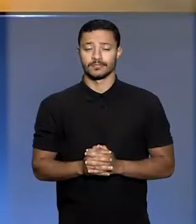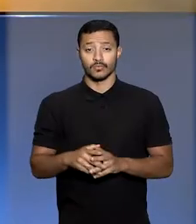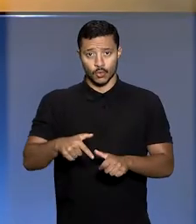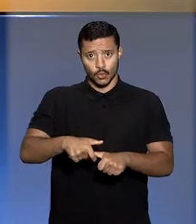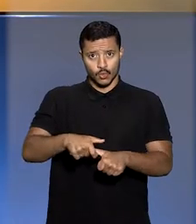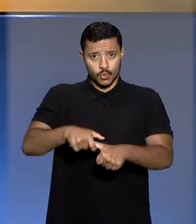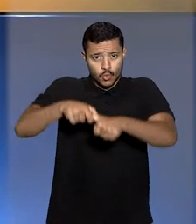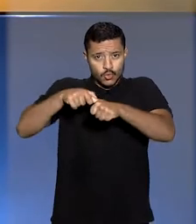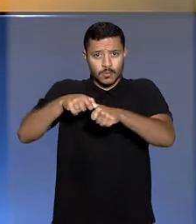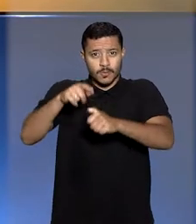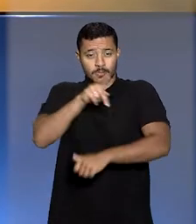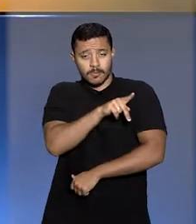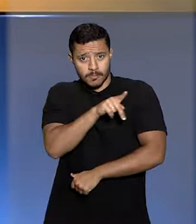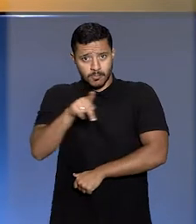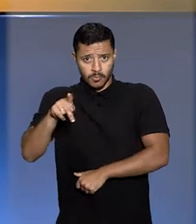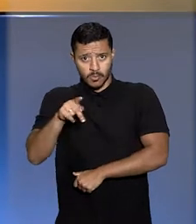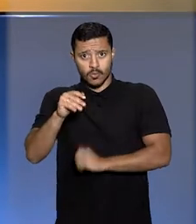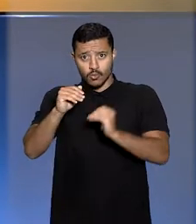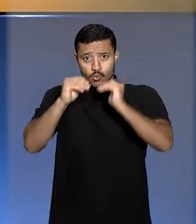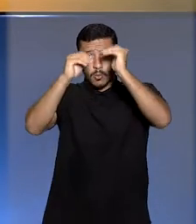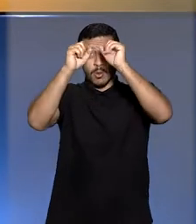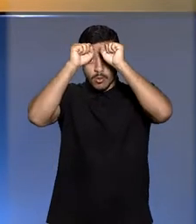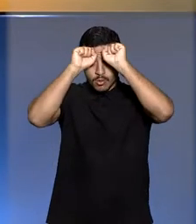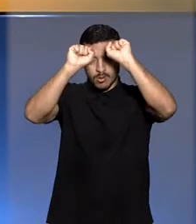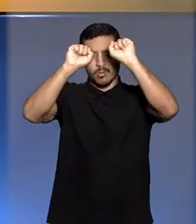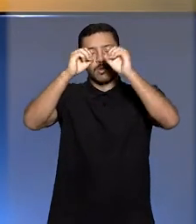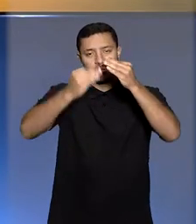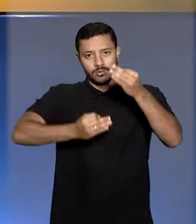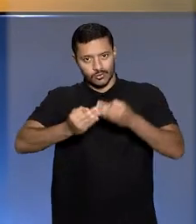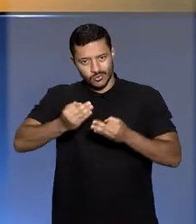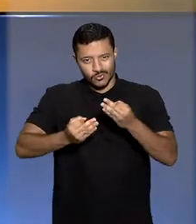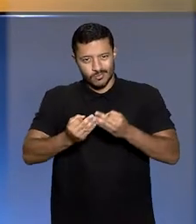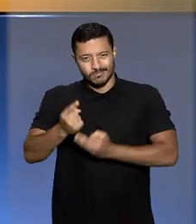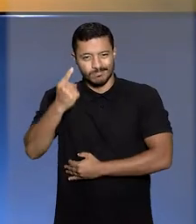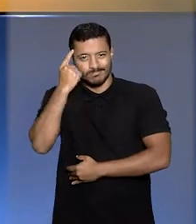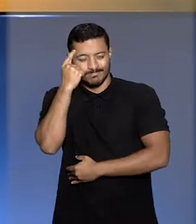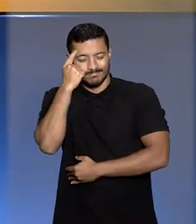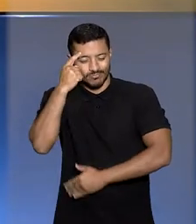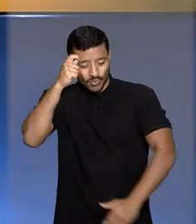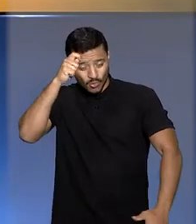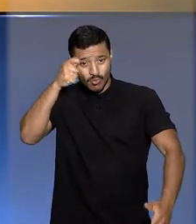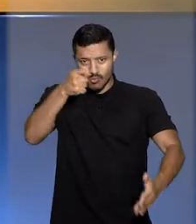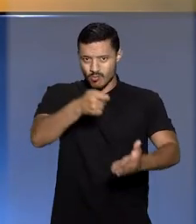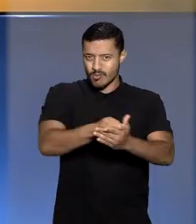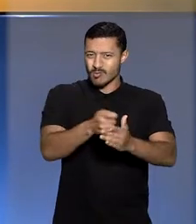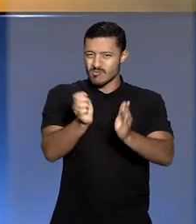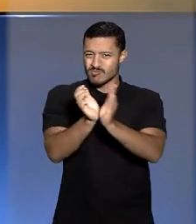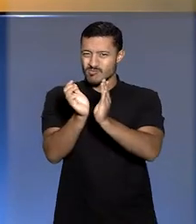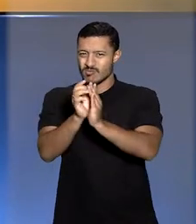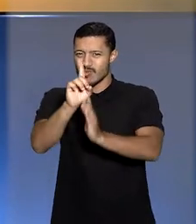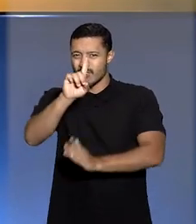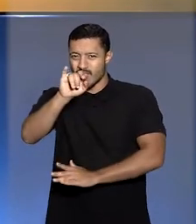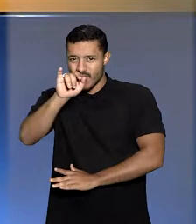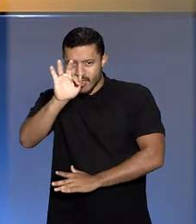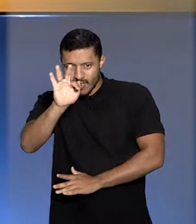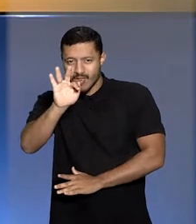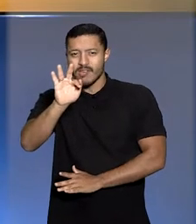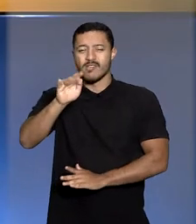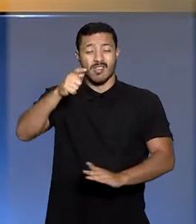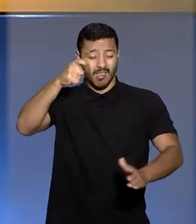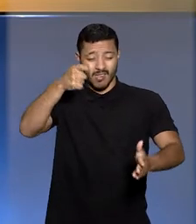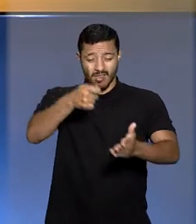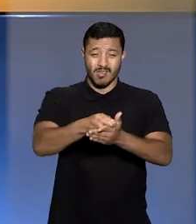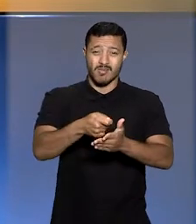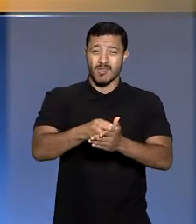Suspensas pelo presidente do Superior Tribunal de Justiça, decisões que obrigavam a União a pagar cerca de